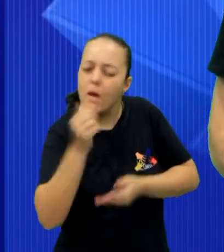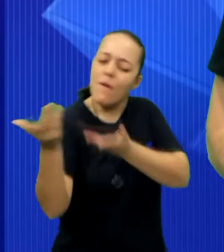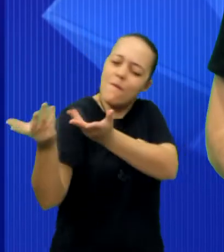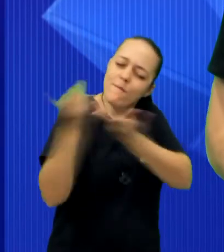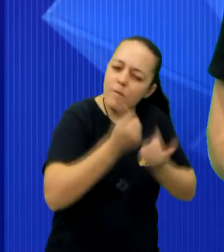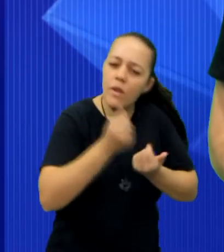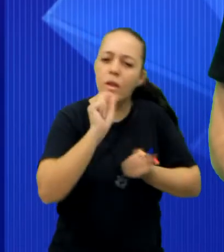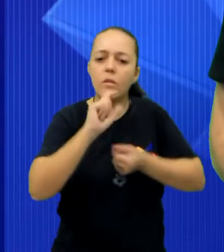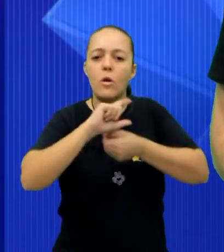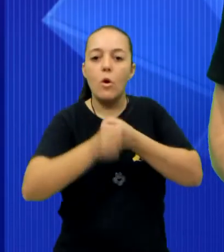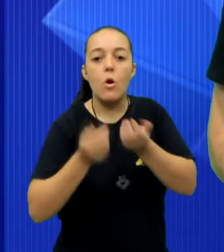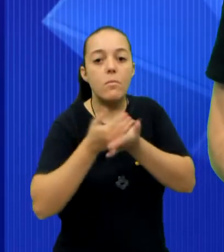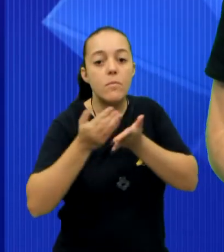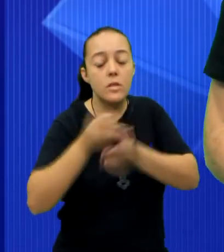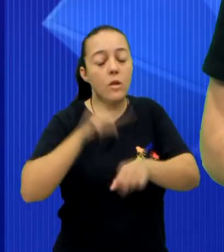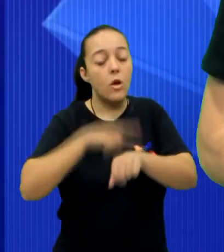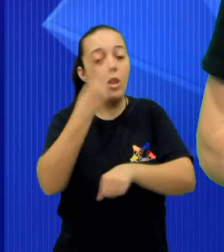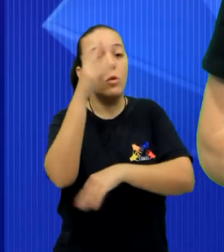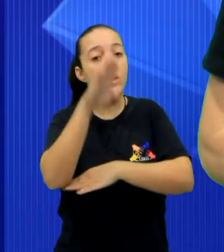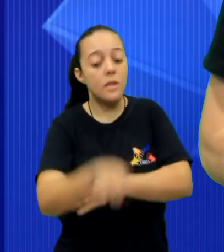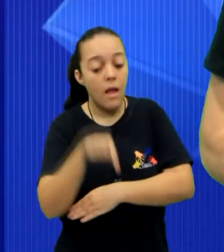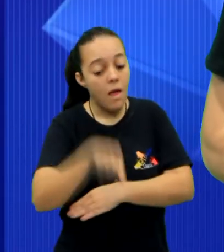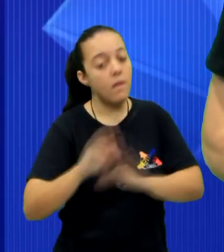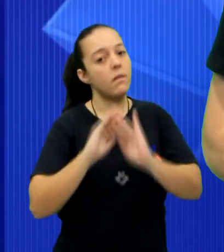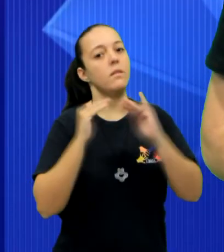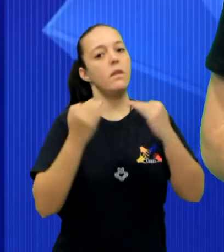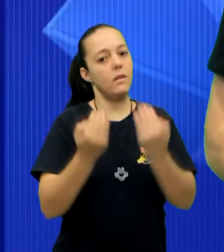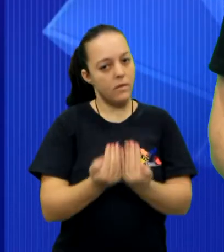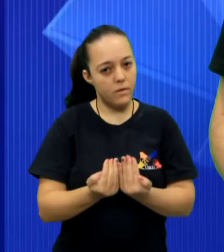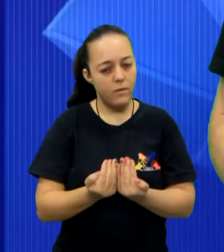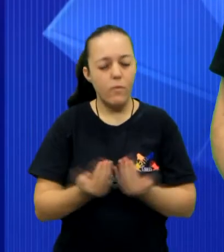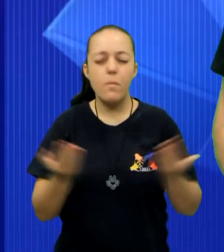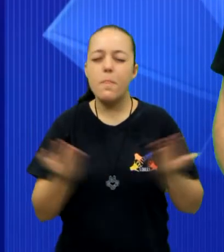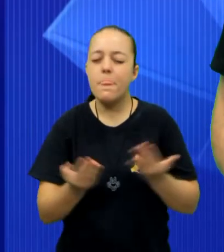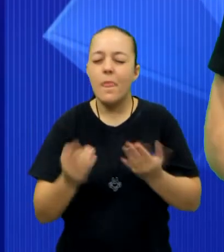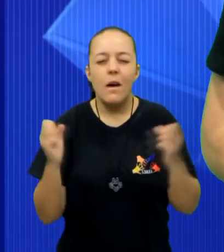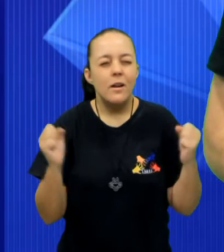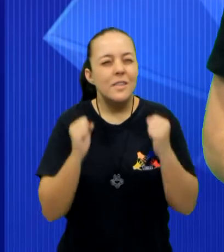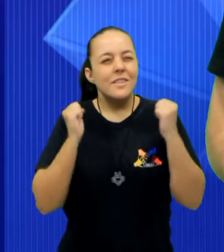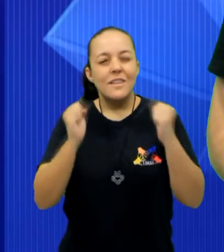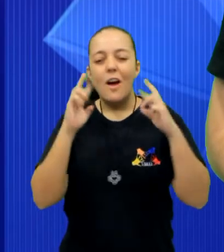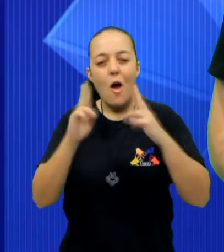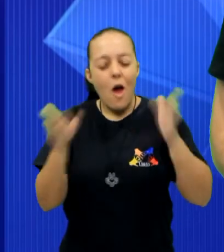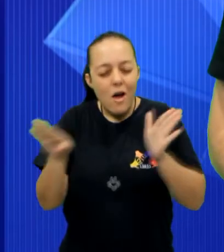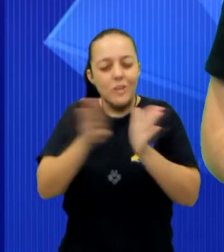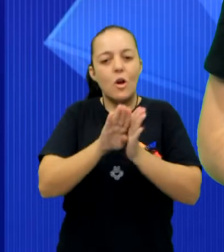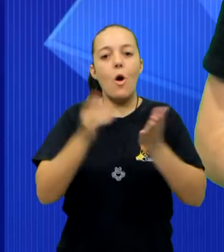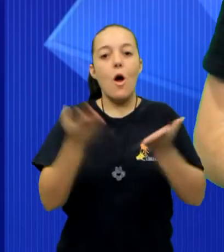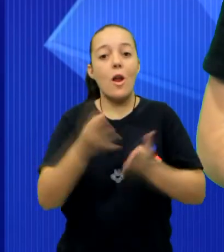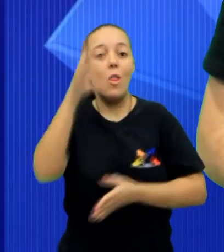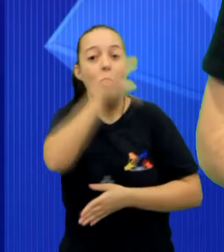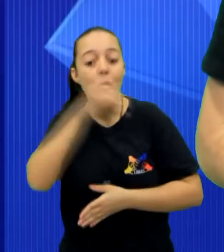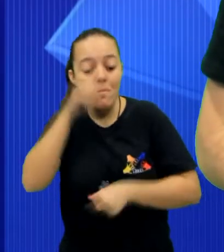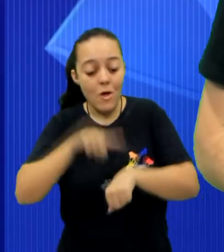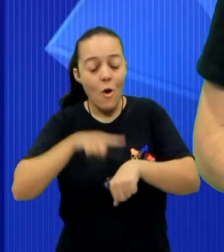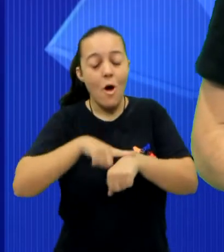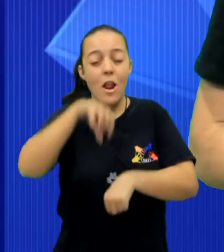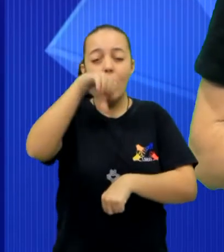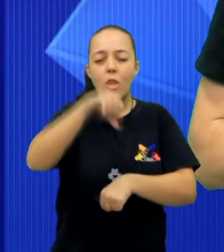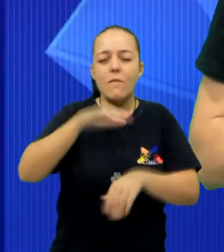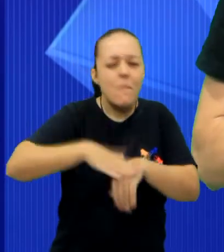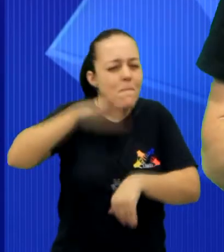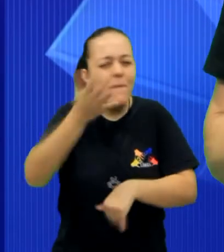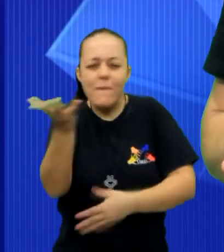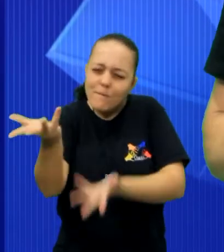participe, será a partir das 14 horas na Catedral São Dimas. E enfim, chegou o tão aguardado momento. Domingo, partir das 9 horas da manhã,